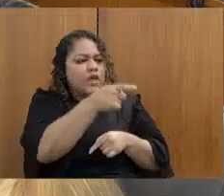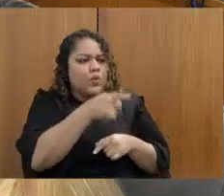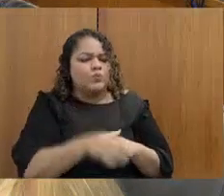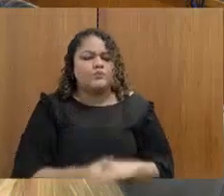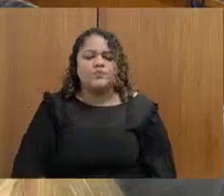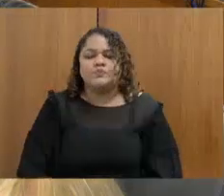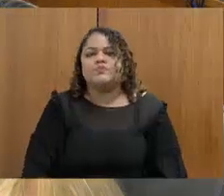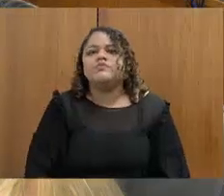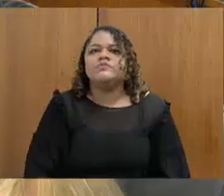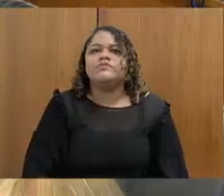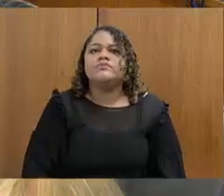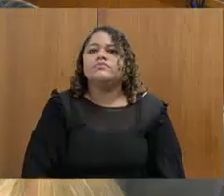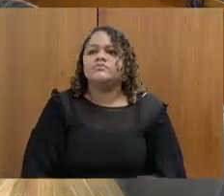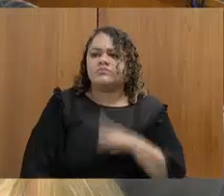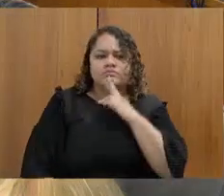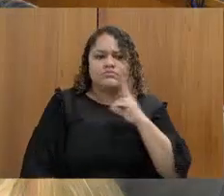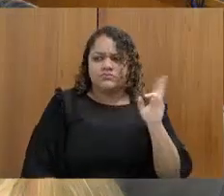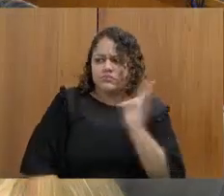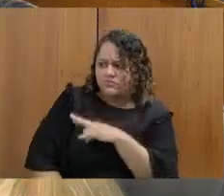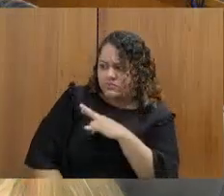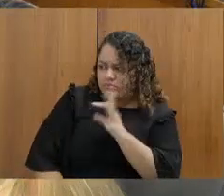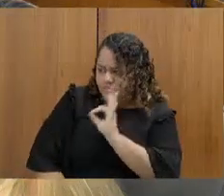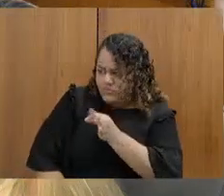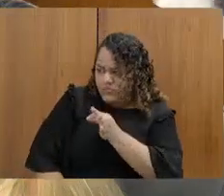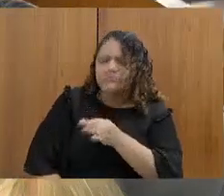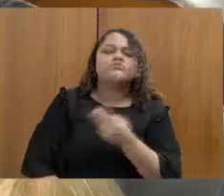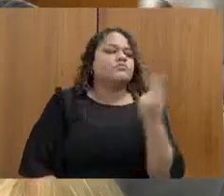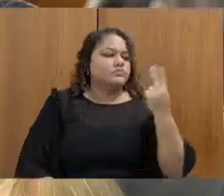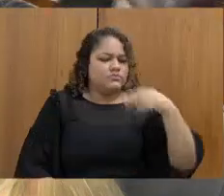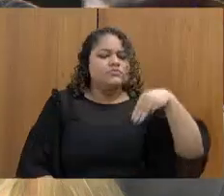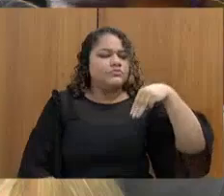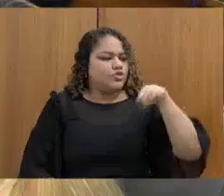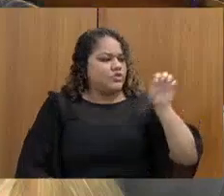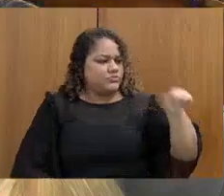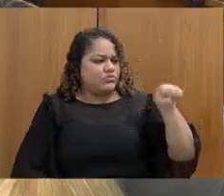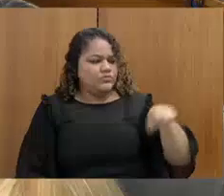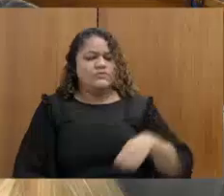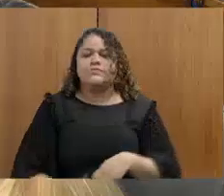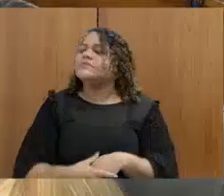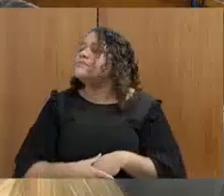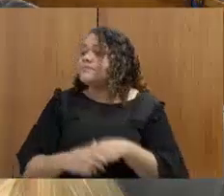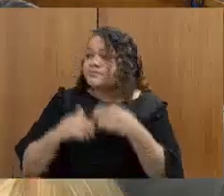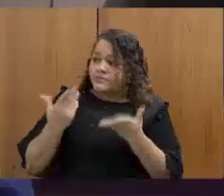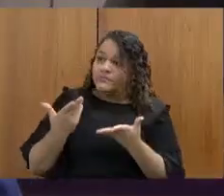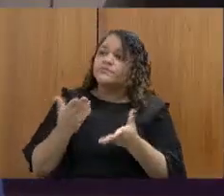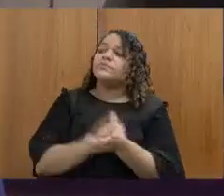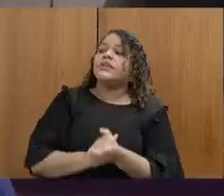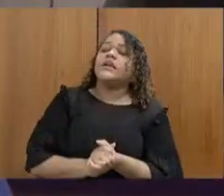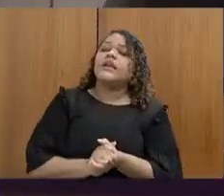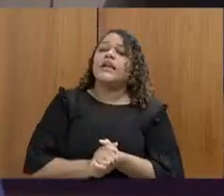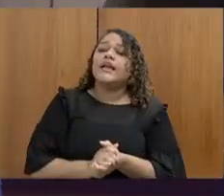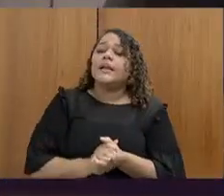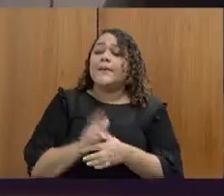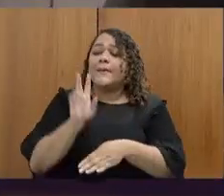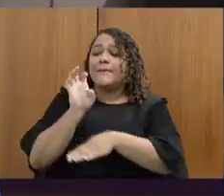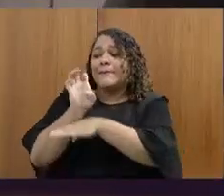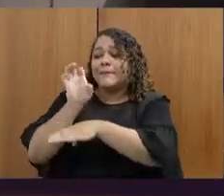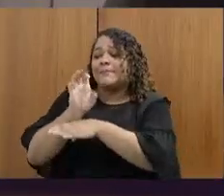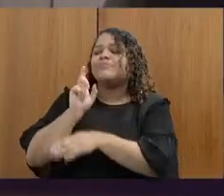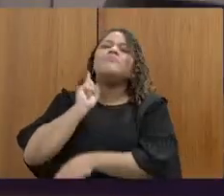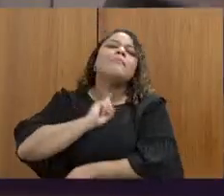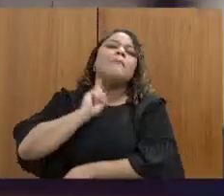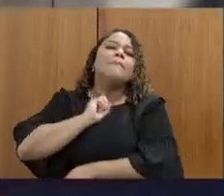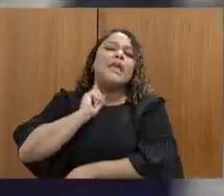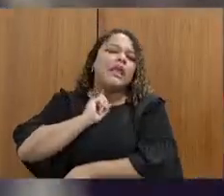A réplica agora, presidente? Sim, dois minutos para a vossa excelência. Não, certo. Minas Gerais tem